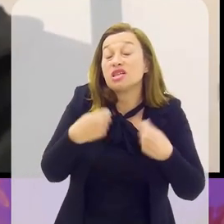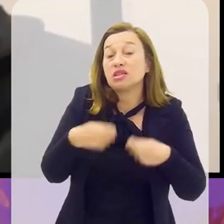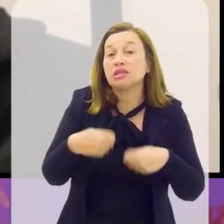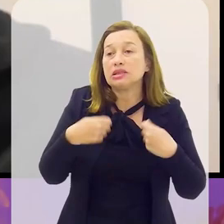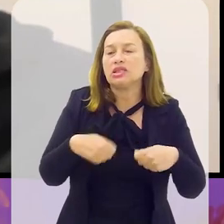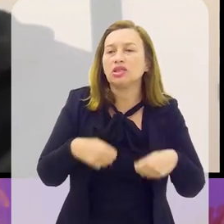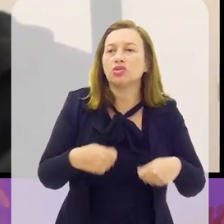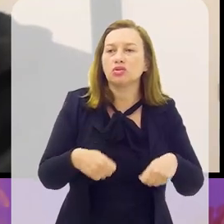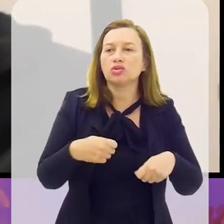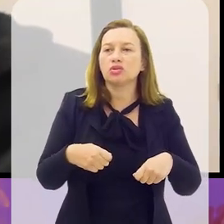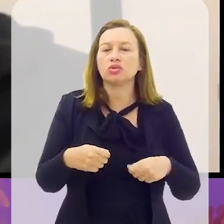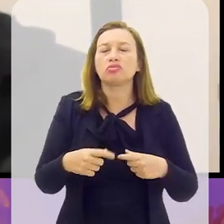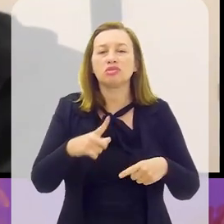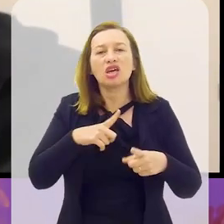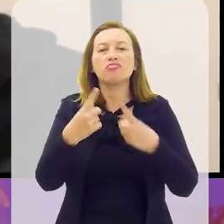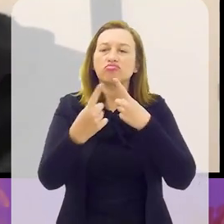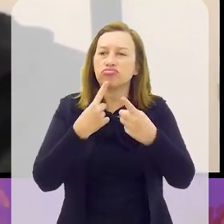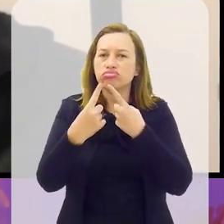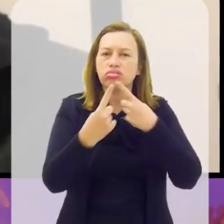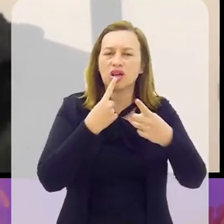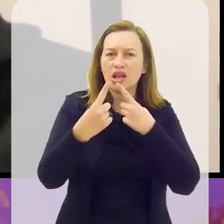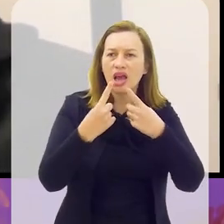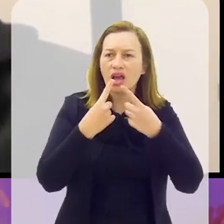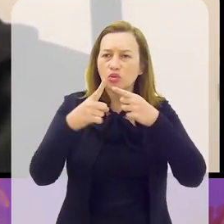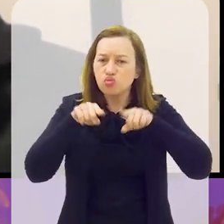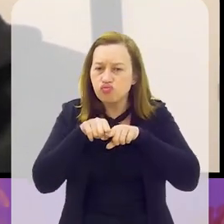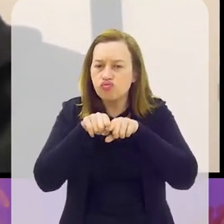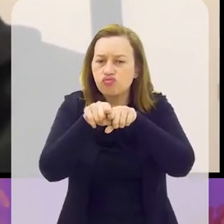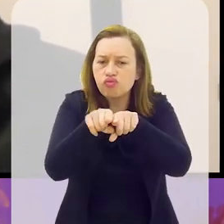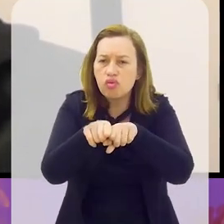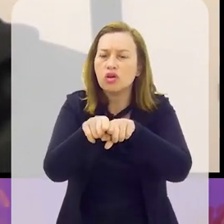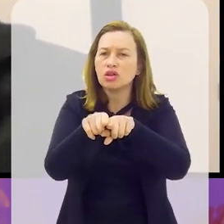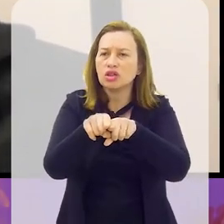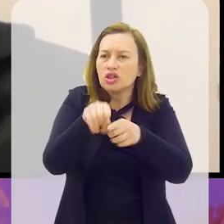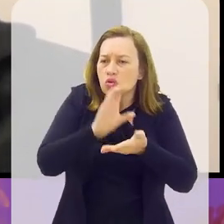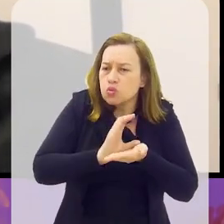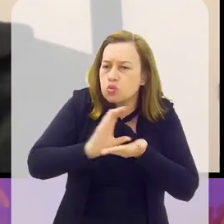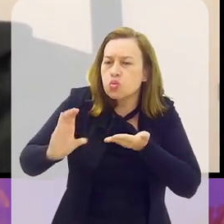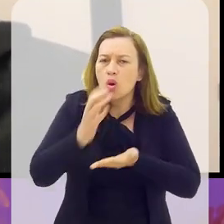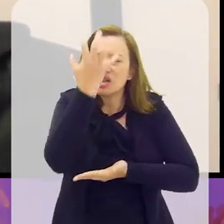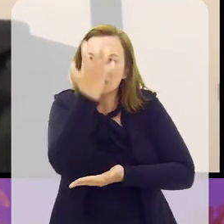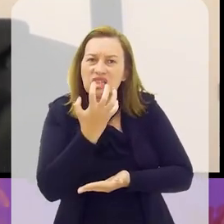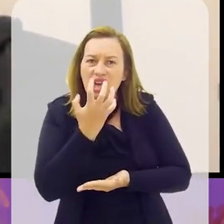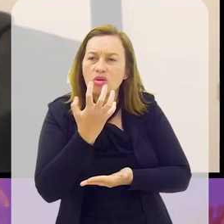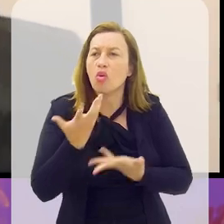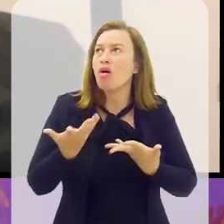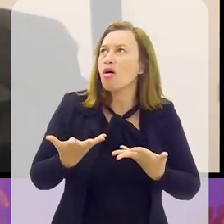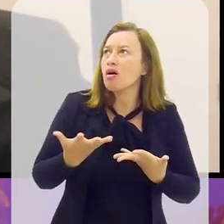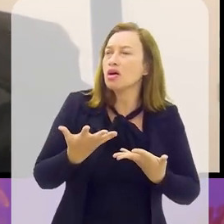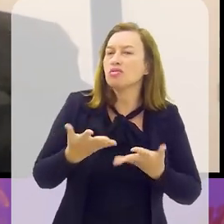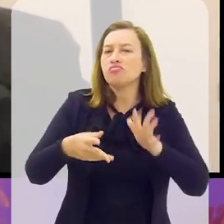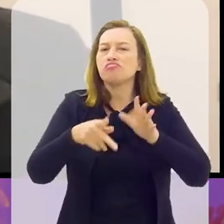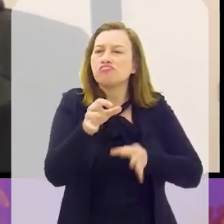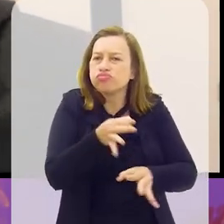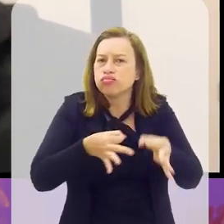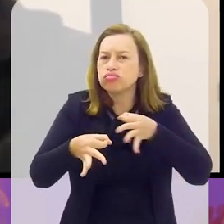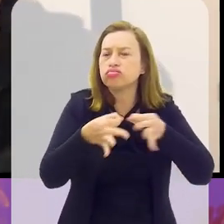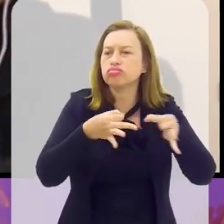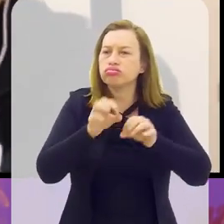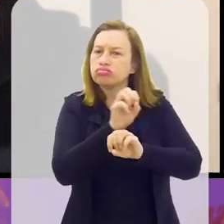promover esse diálogo e, paralelamente, investir de maneira séria em